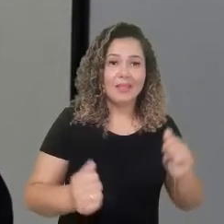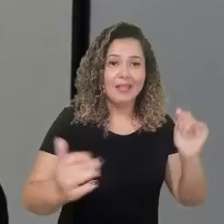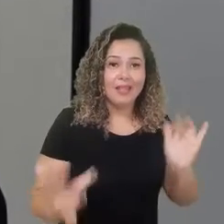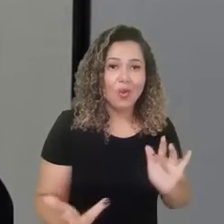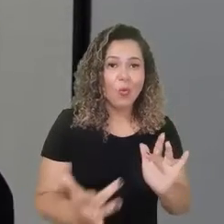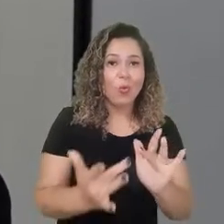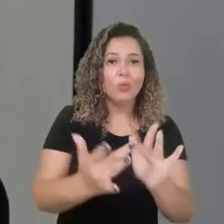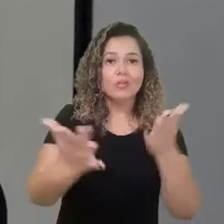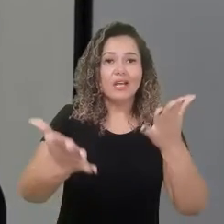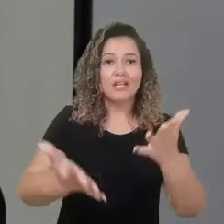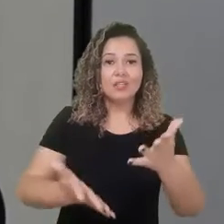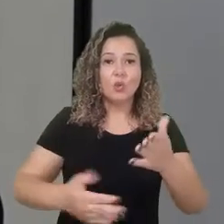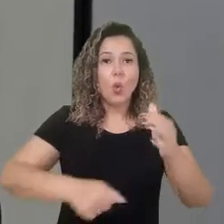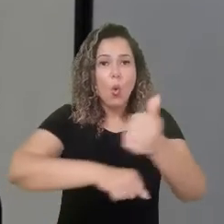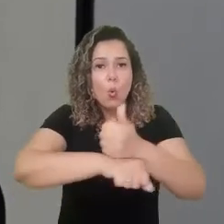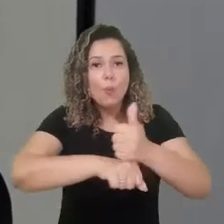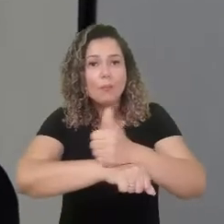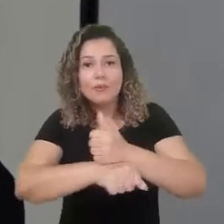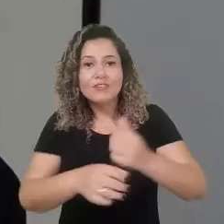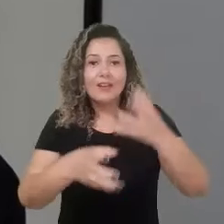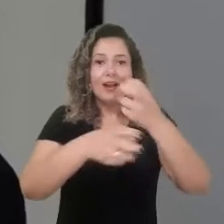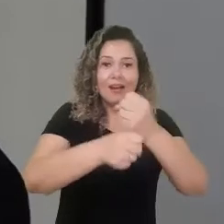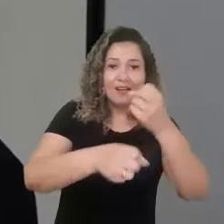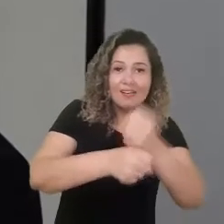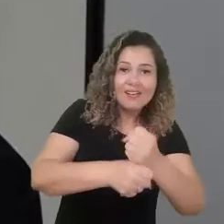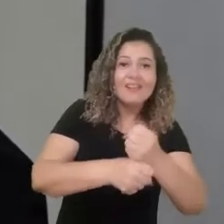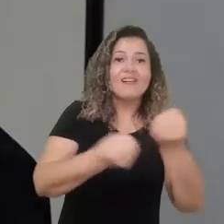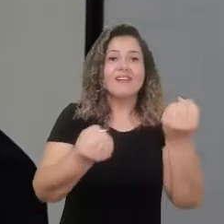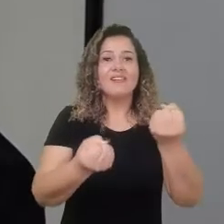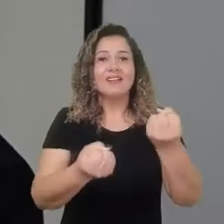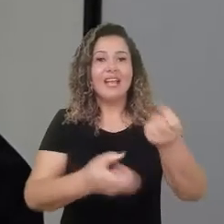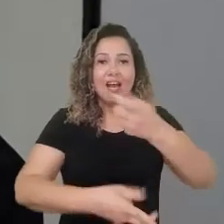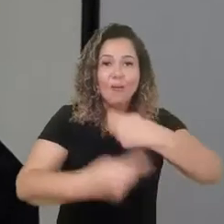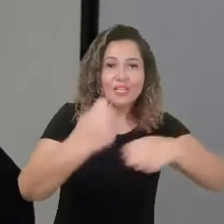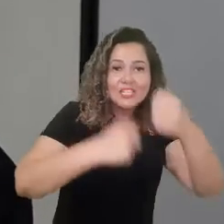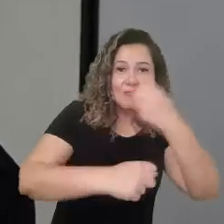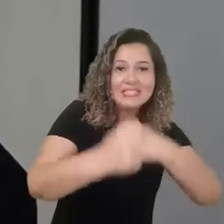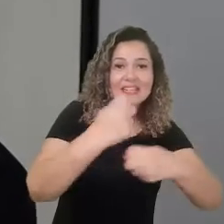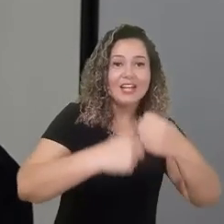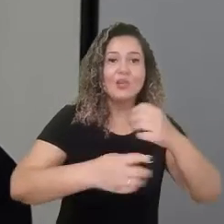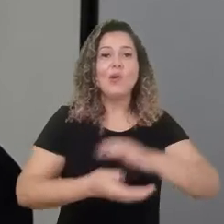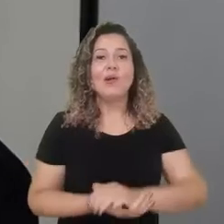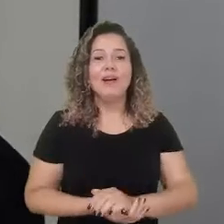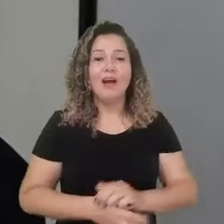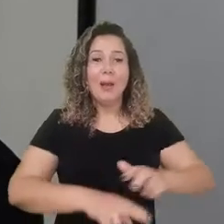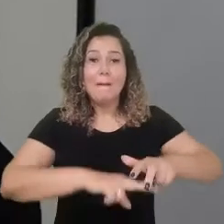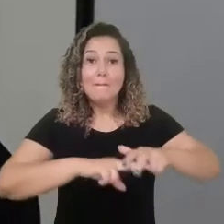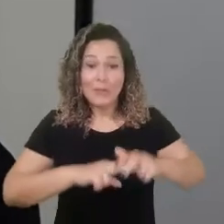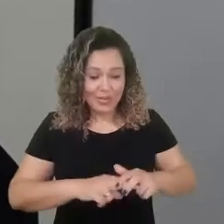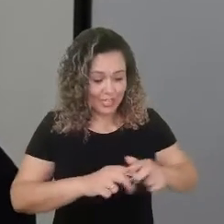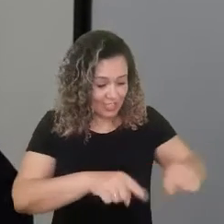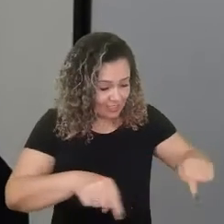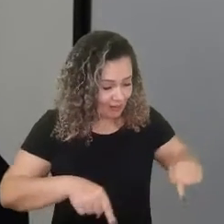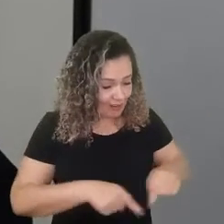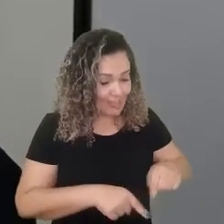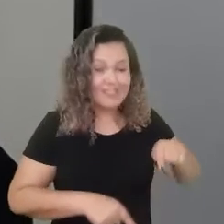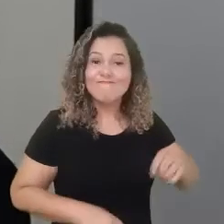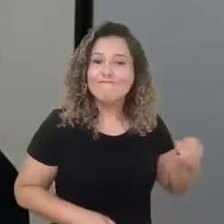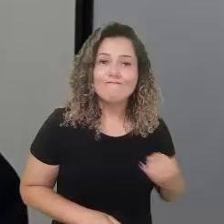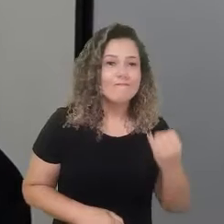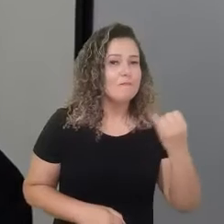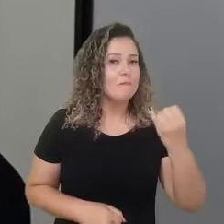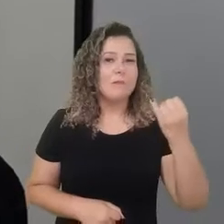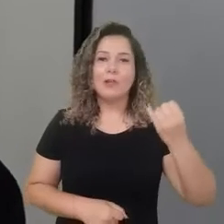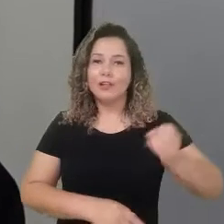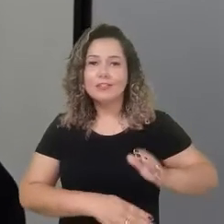tem a possibilidade de pagar esse contabilista. Então a partir de agora essa população imposto suficiente vai contar aqui dentro do município de Sete Lagoas com o